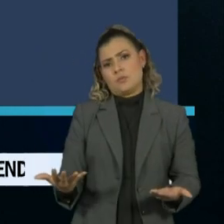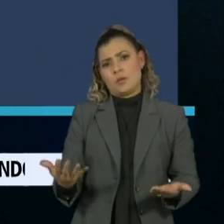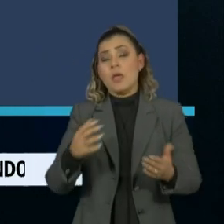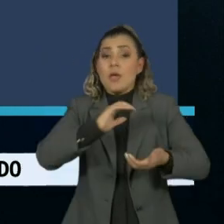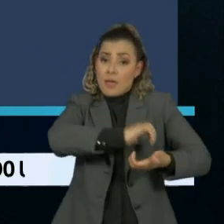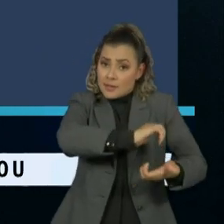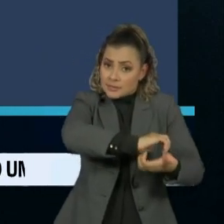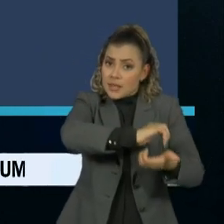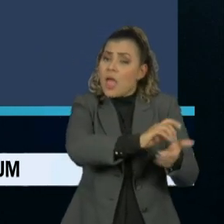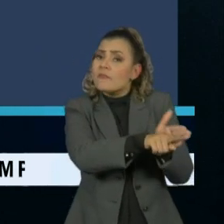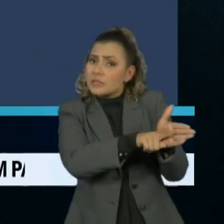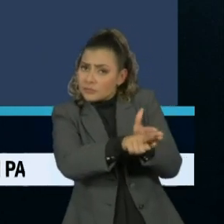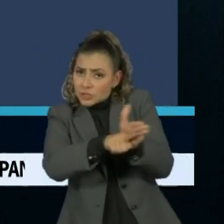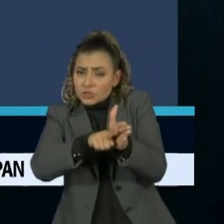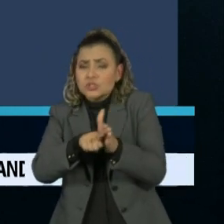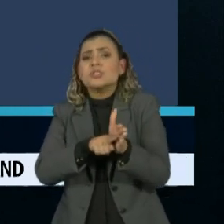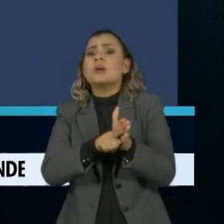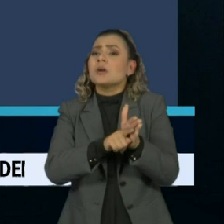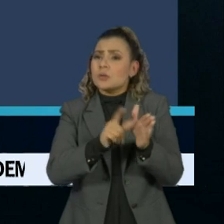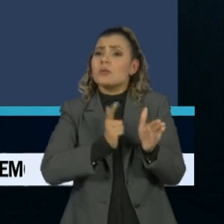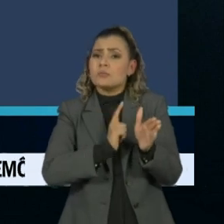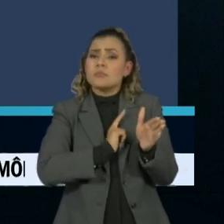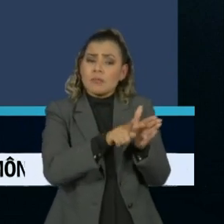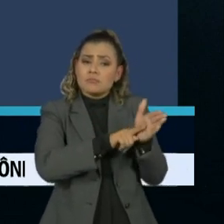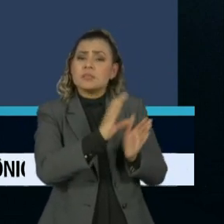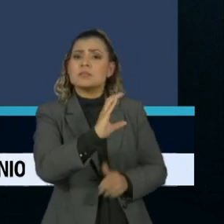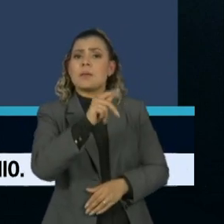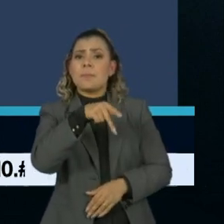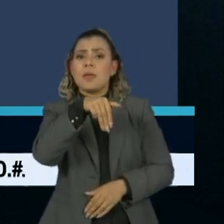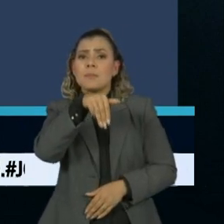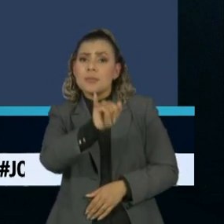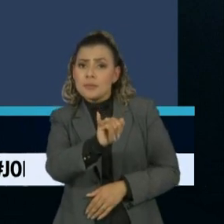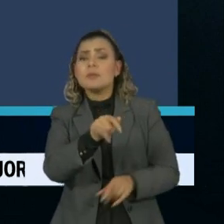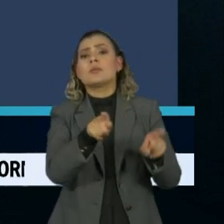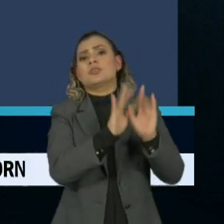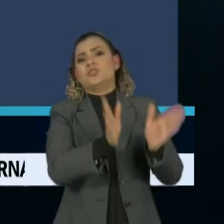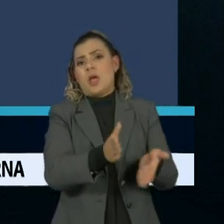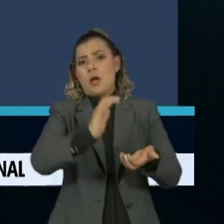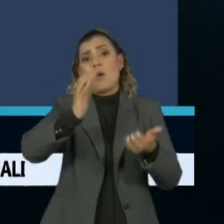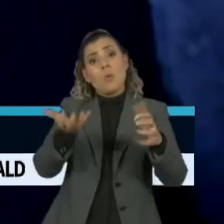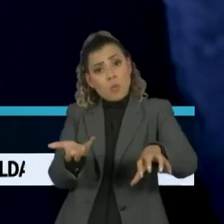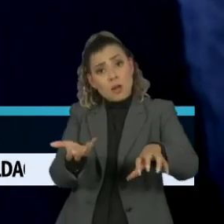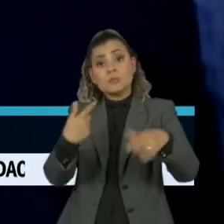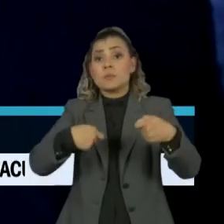STF está investigando e tem uma CPMI no Congresso. A gente precisa pensar numa lei.